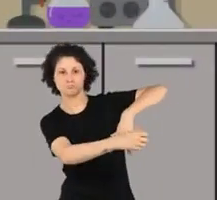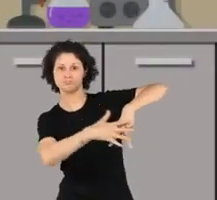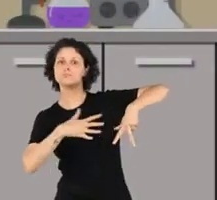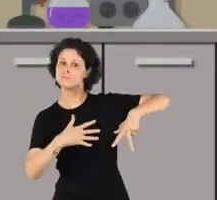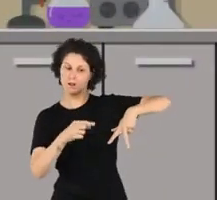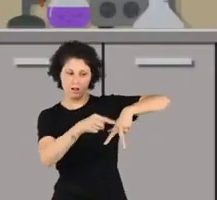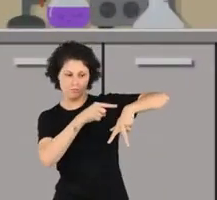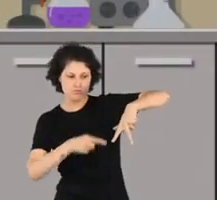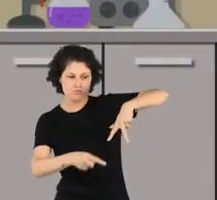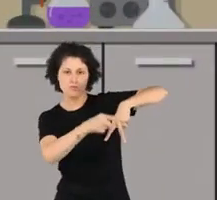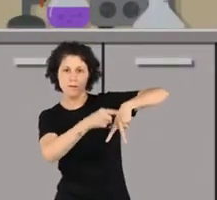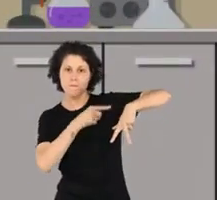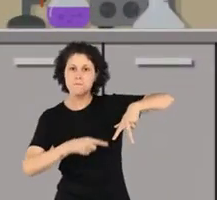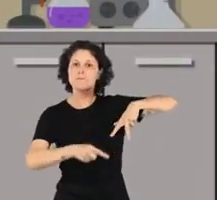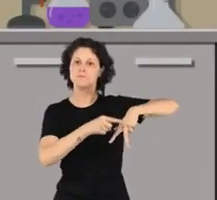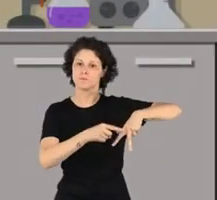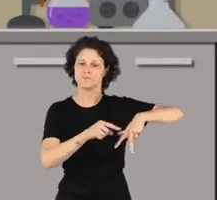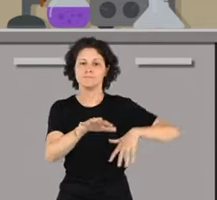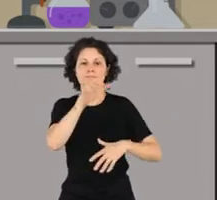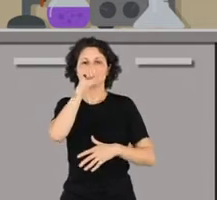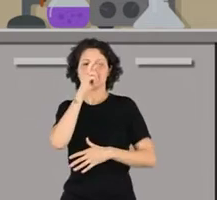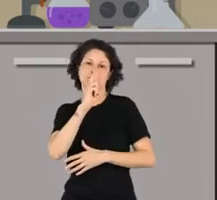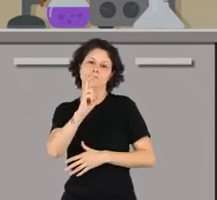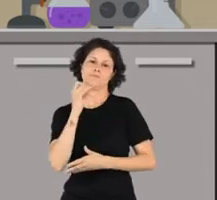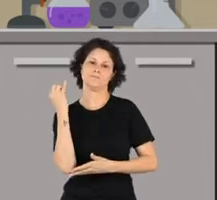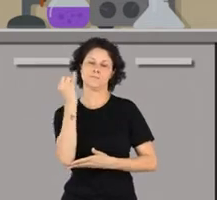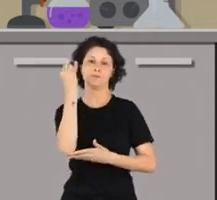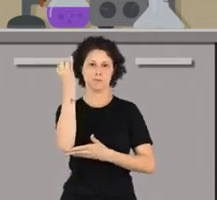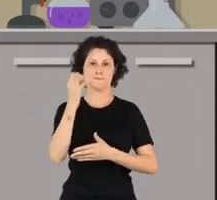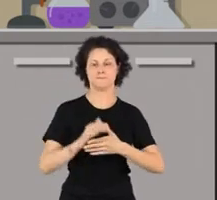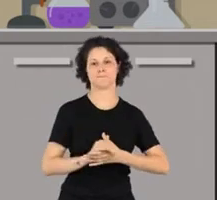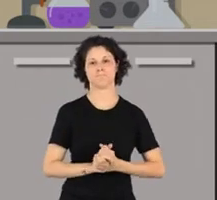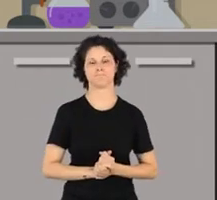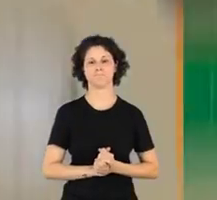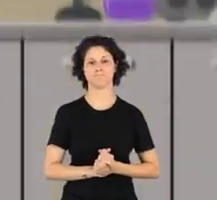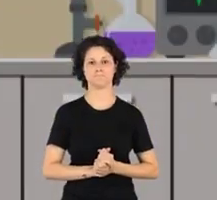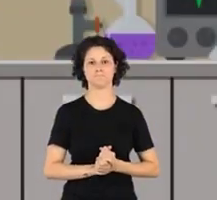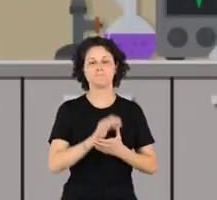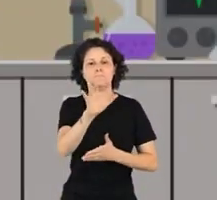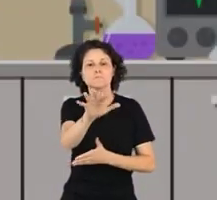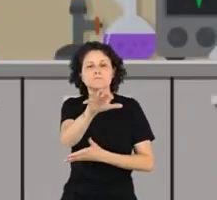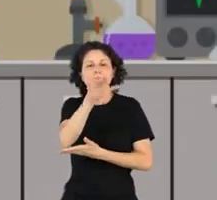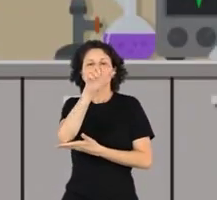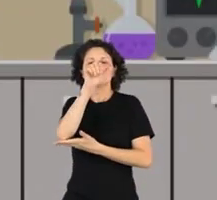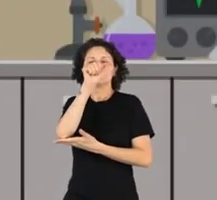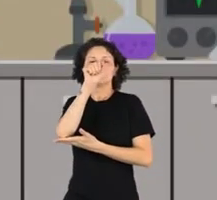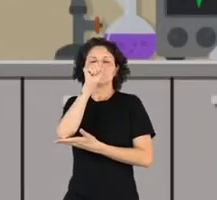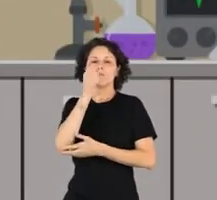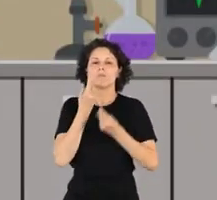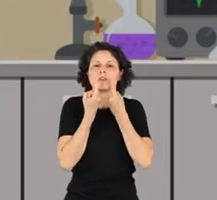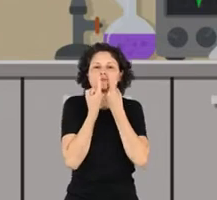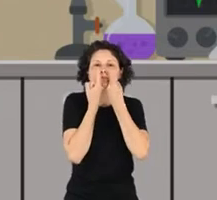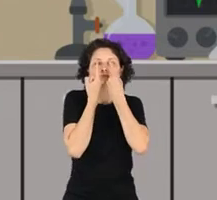Uau! É muito legal ver o caminho que o ar faz dentro do nosso corpo, não é mesmo? Vamos recapitular? Bom, o ar entra no